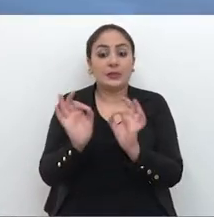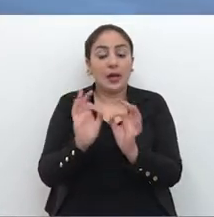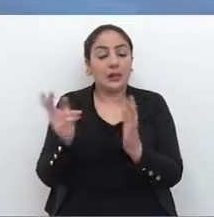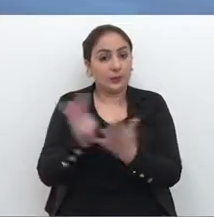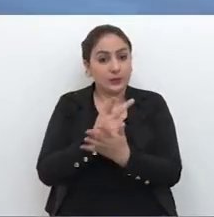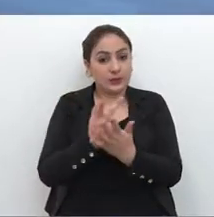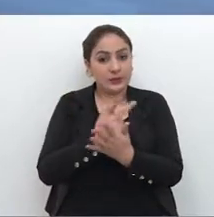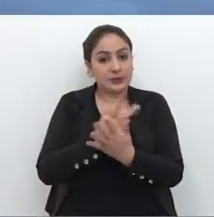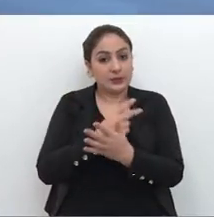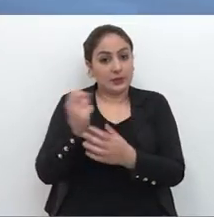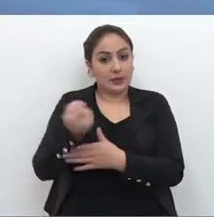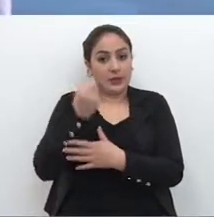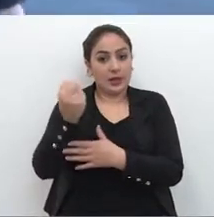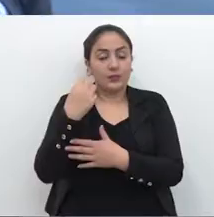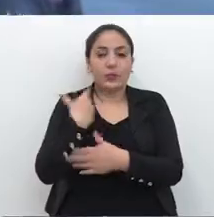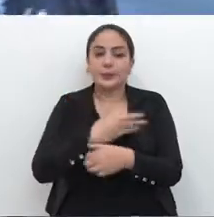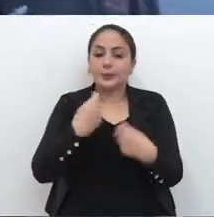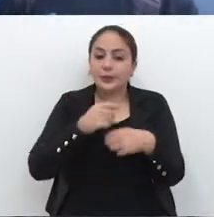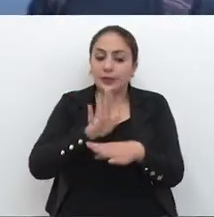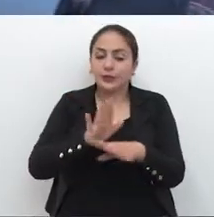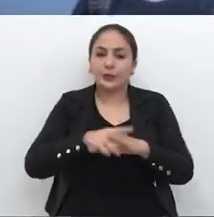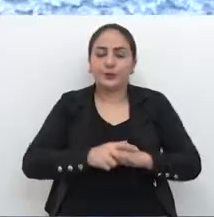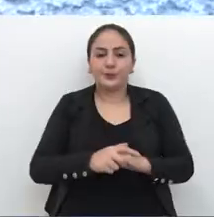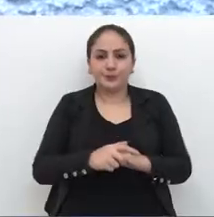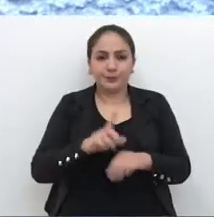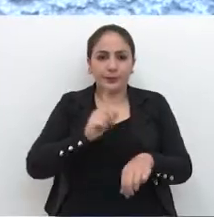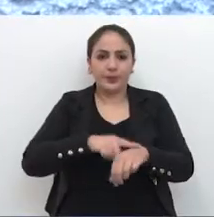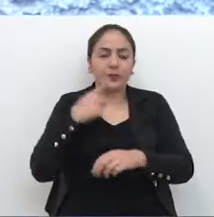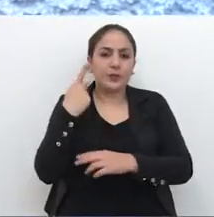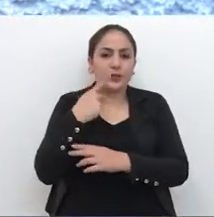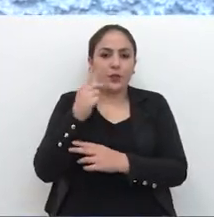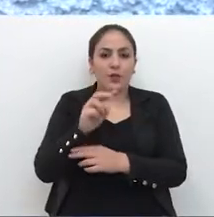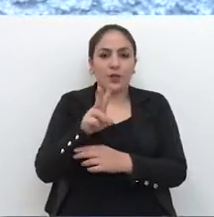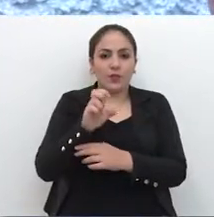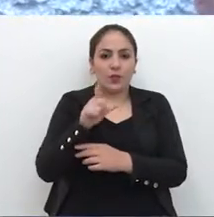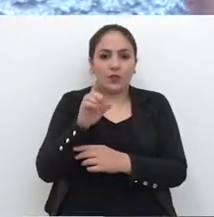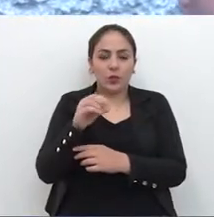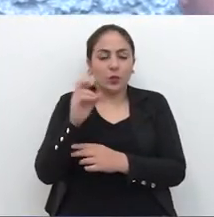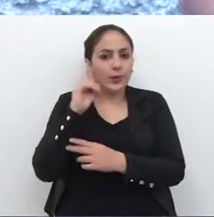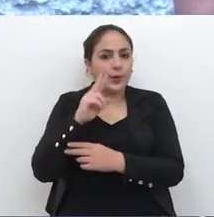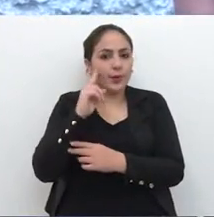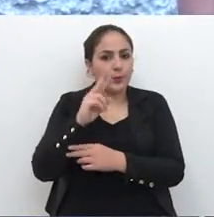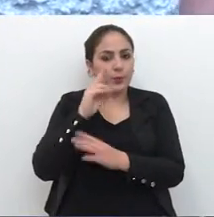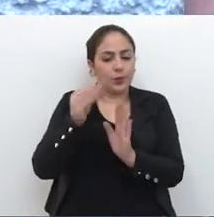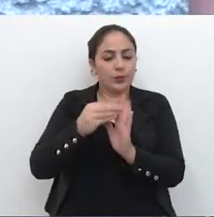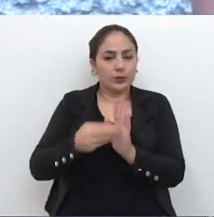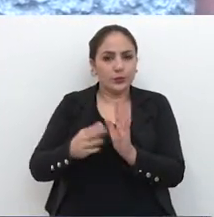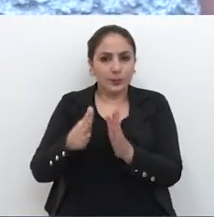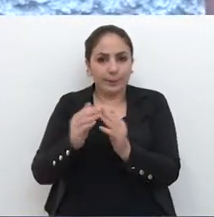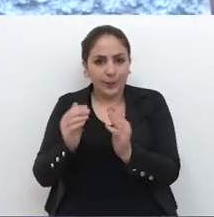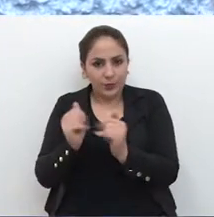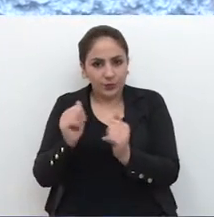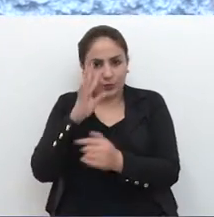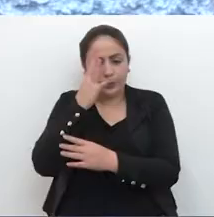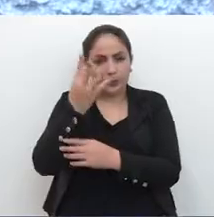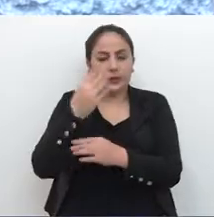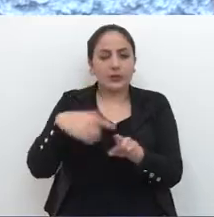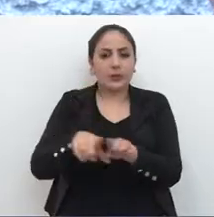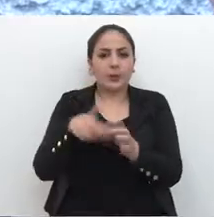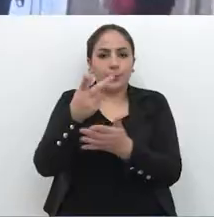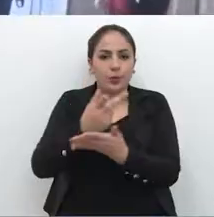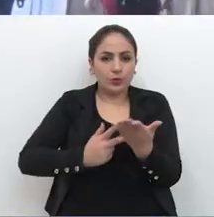de mais grave aconteça. Precisamos de ajuda. Na ocasião, o vereador Valdo lembrou o conteúdo dos pedidos de